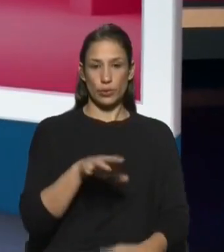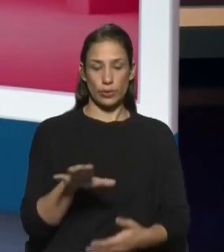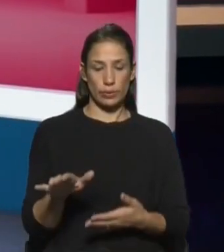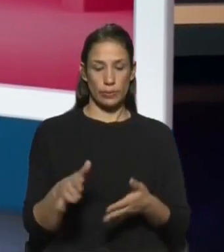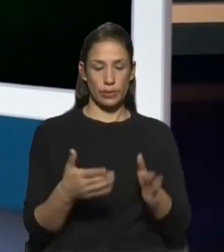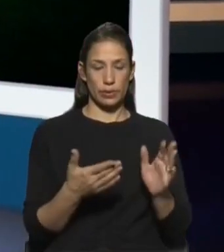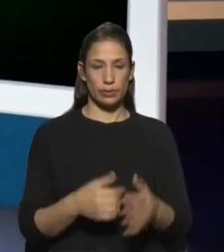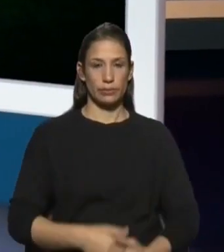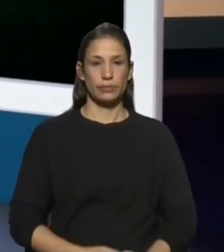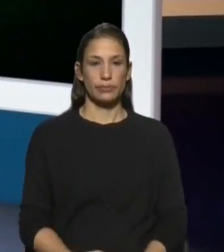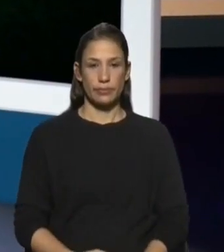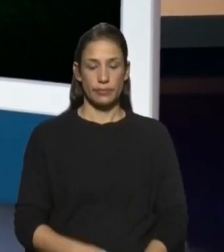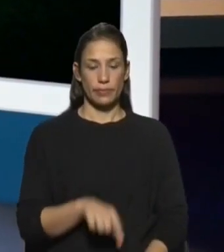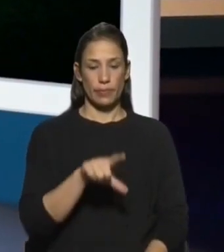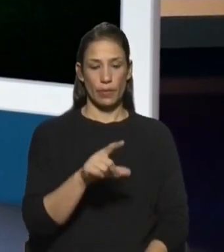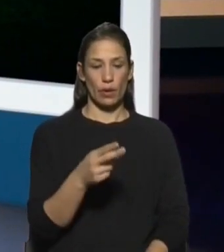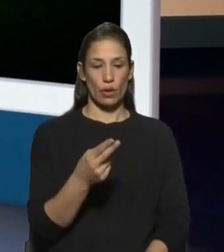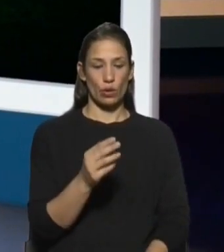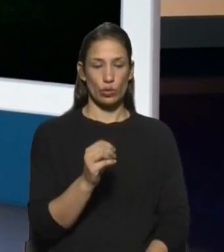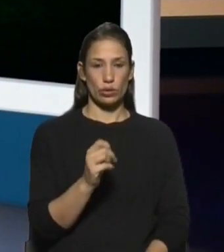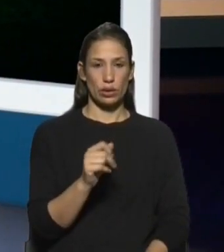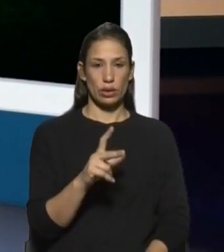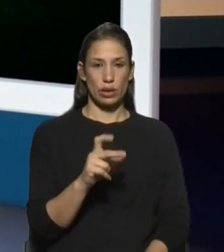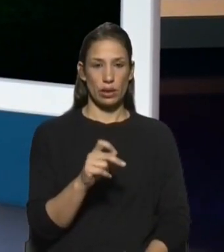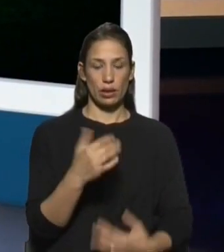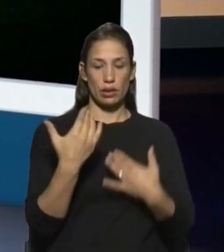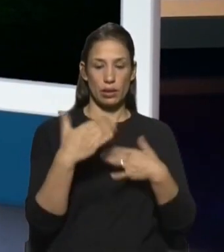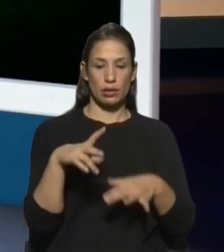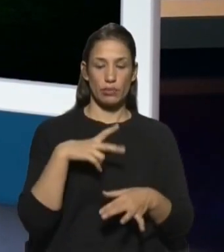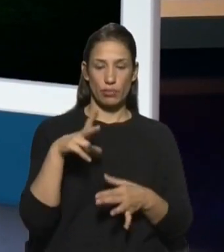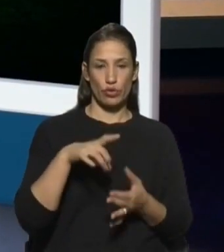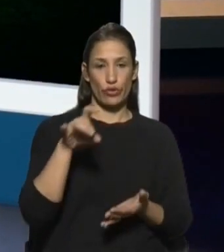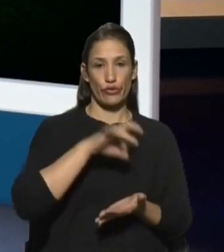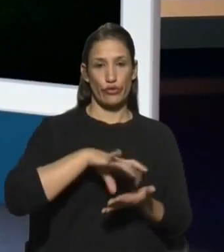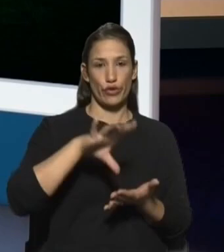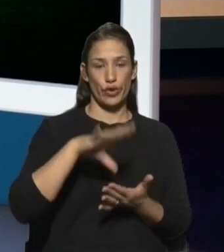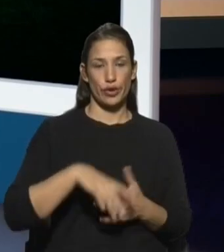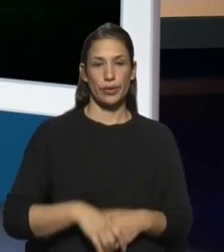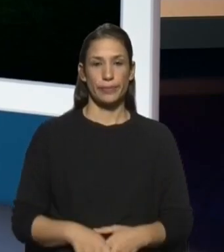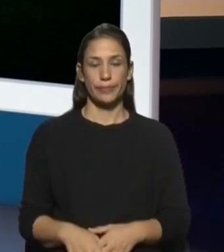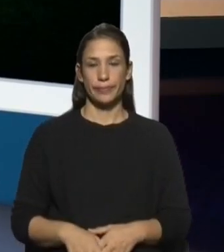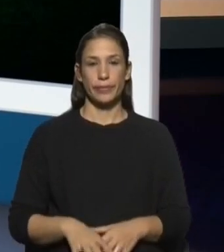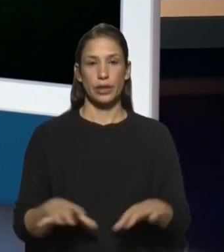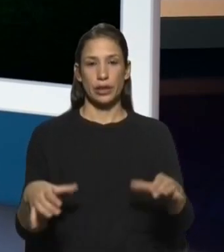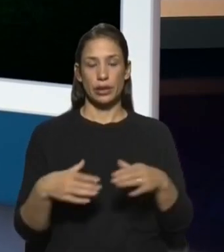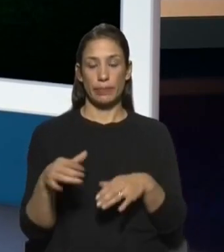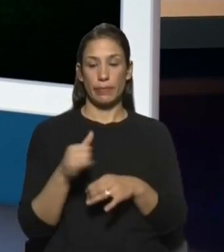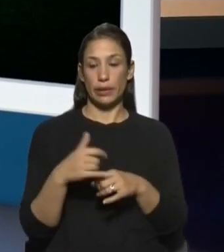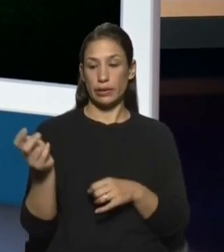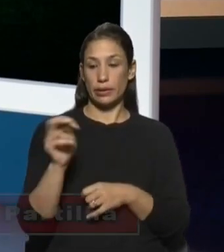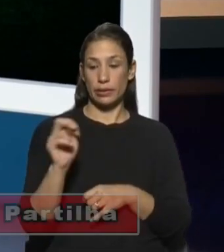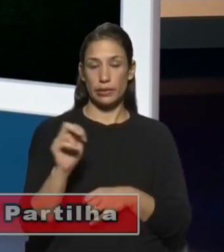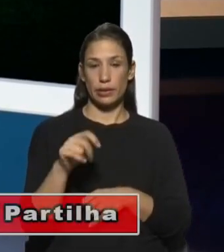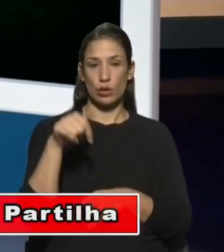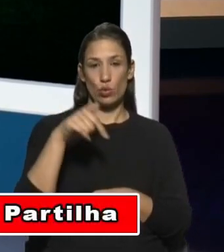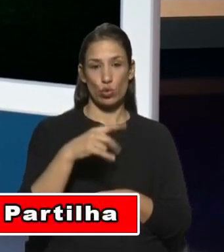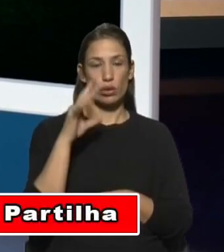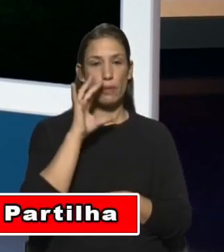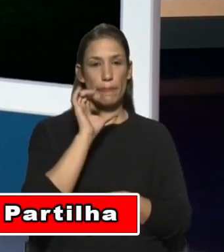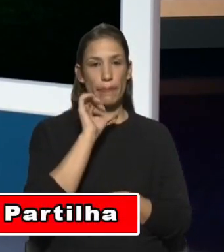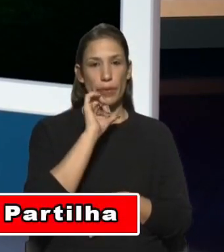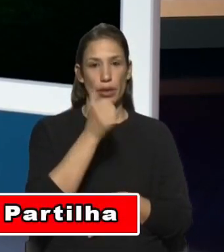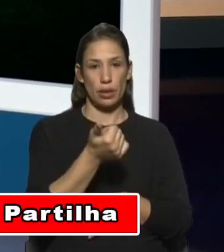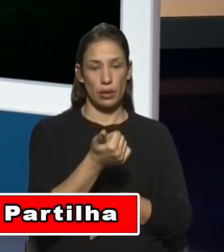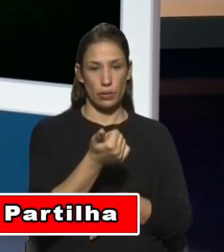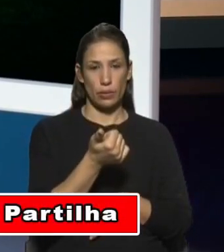Lusitânia está fora da Taça de Portugal. A equipa da Ilha Terceira perdeu esta tarde em casa com o Benfica